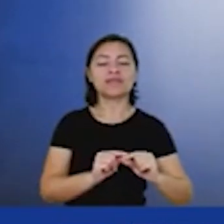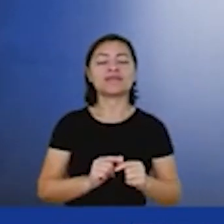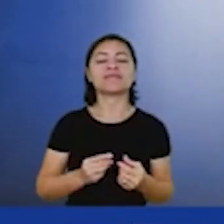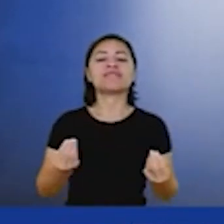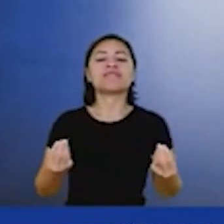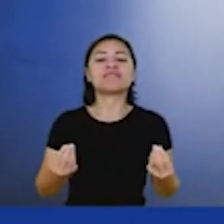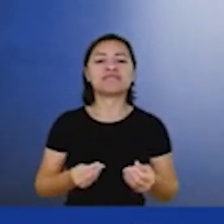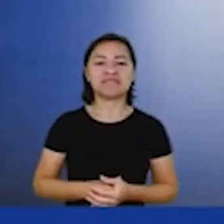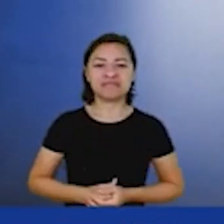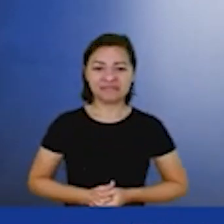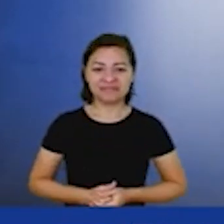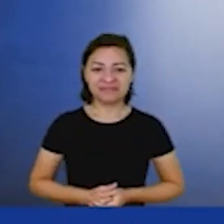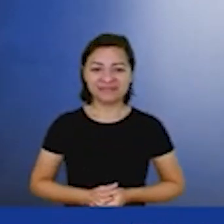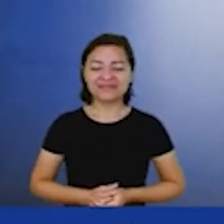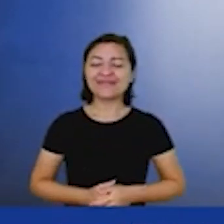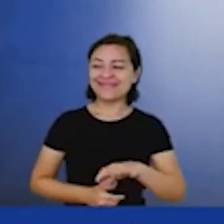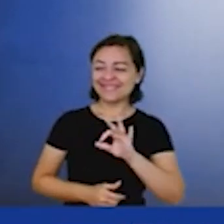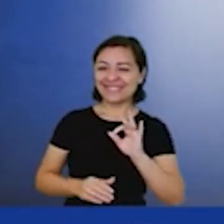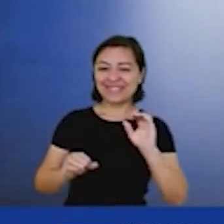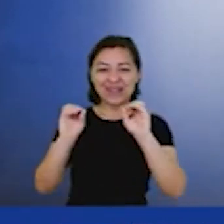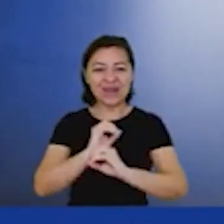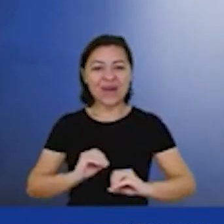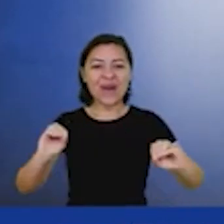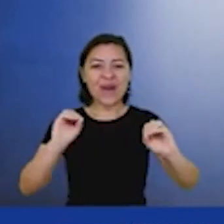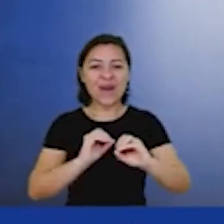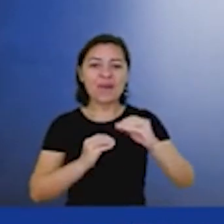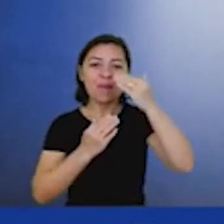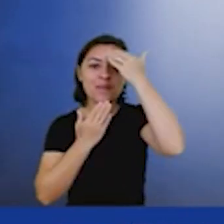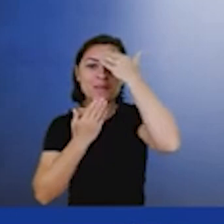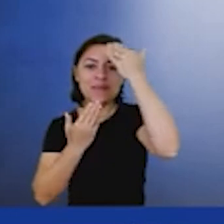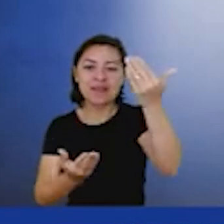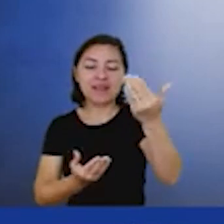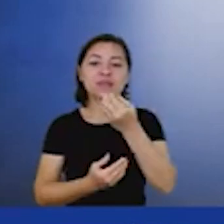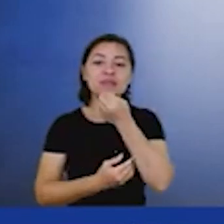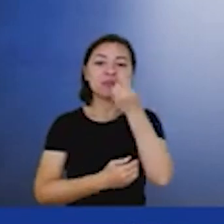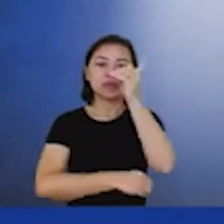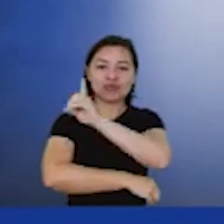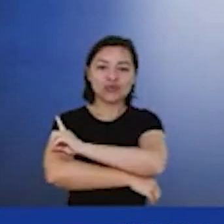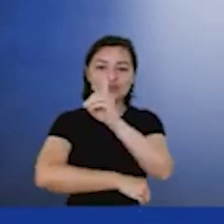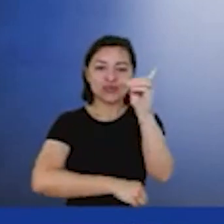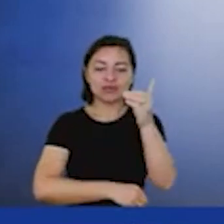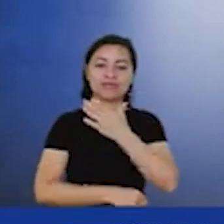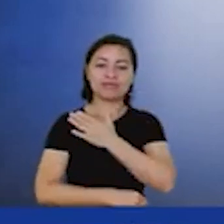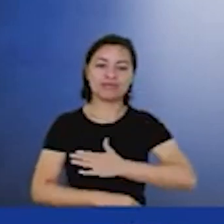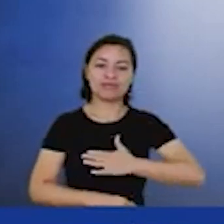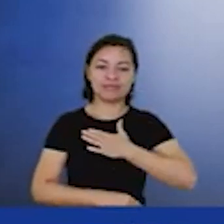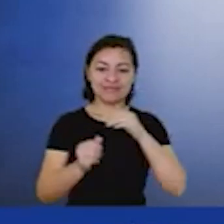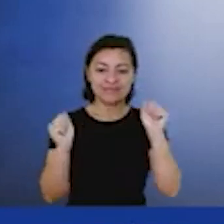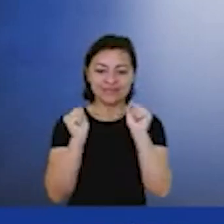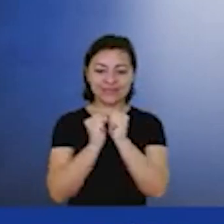Ótimo, muito obrigado, muito bom dia, é um prazer estar nesse panel com vocês.